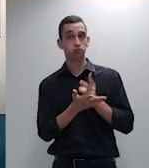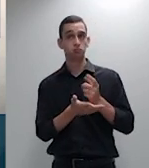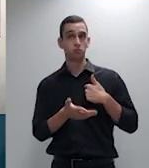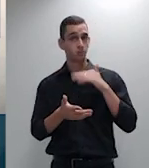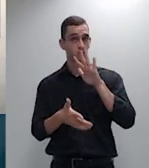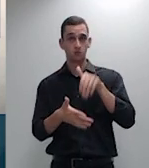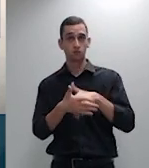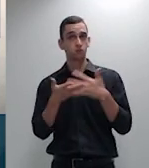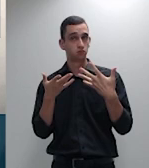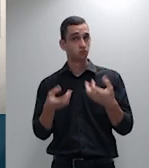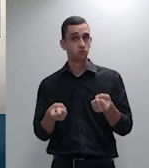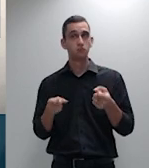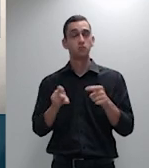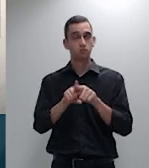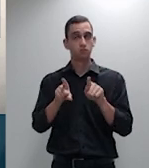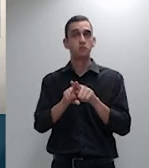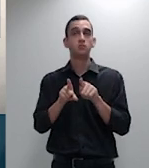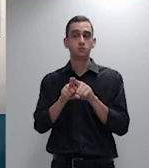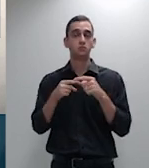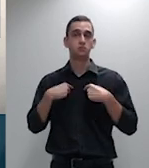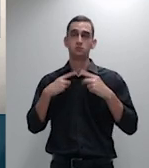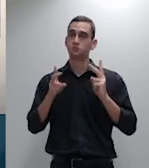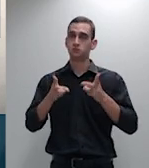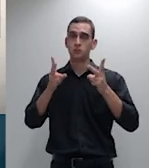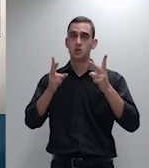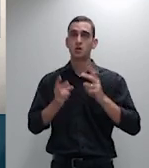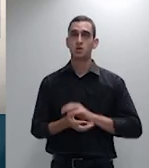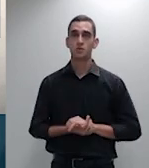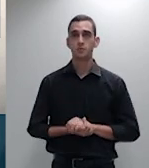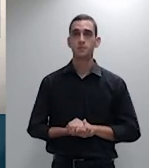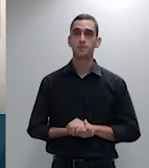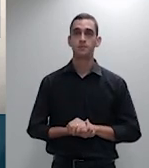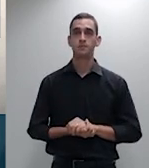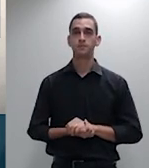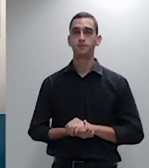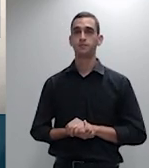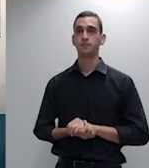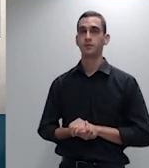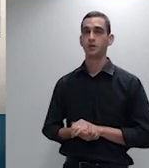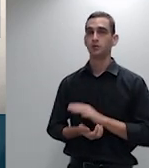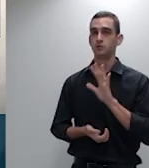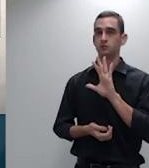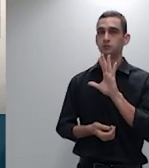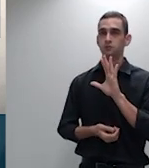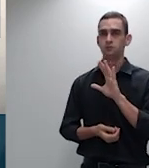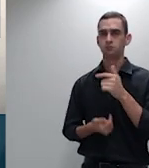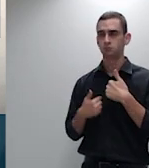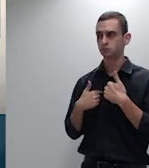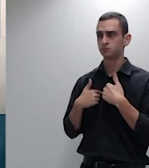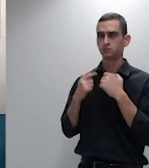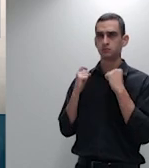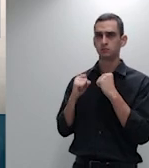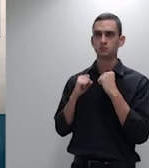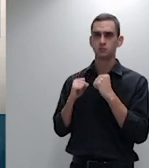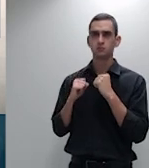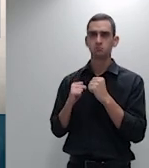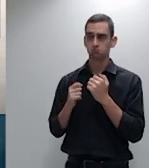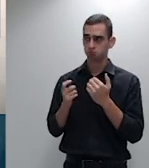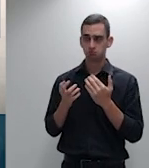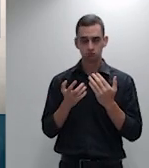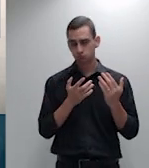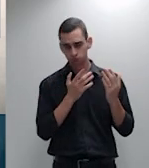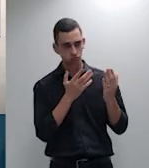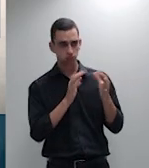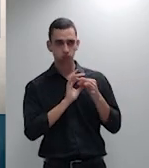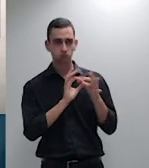voto ministro Buzzi me permite uma parte pois não evidente ministro Buzzi não é a